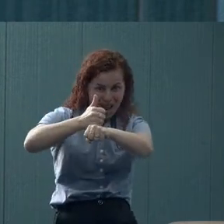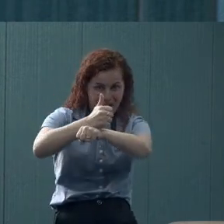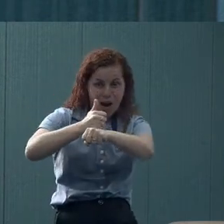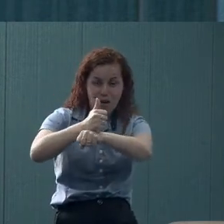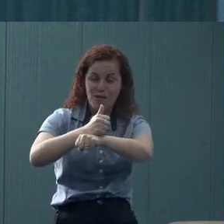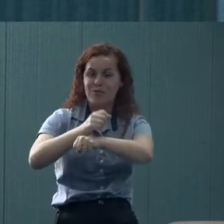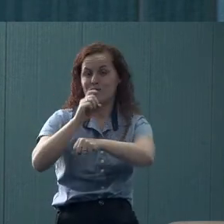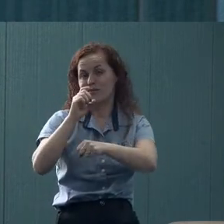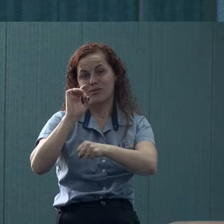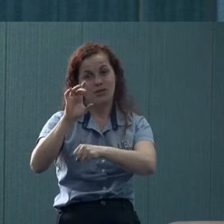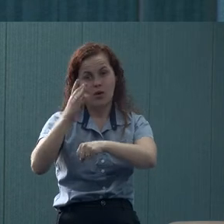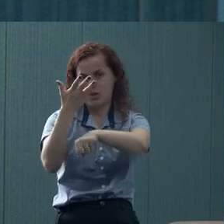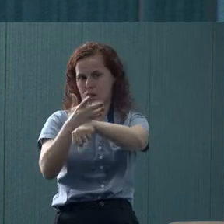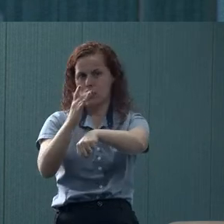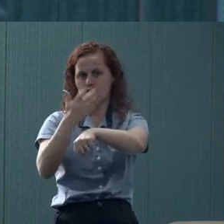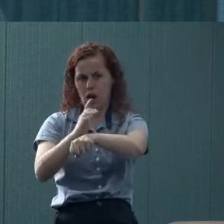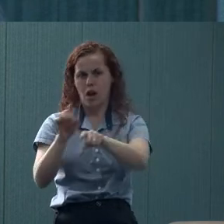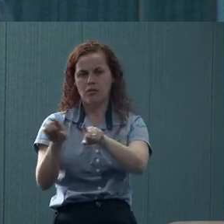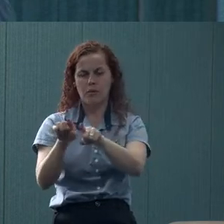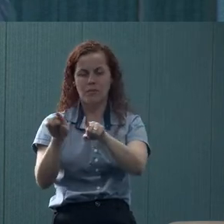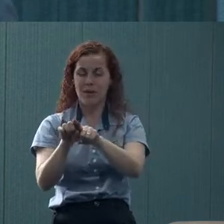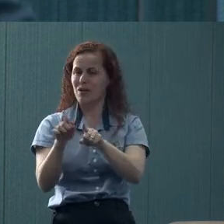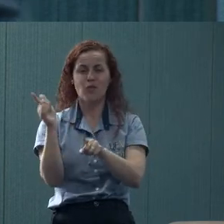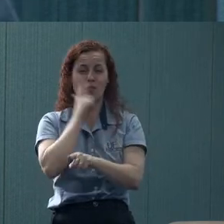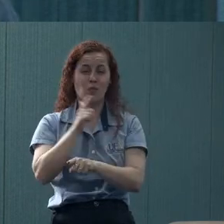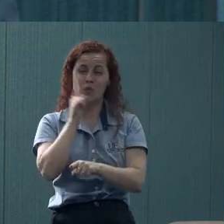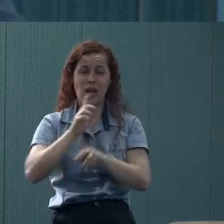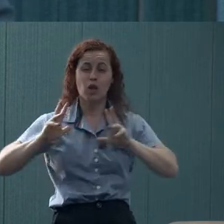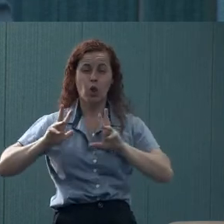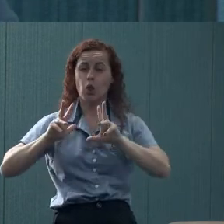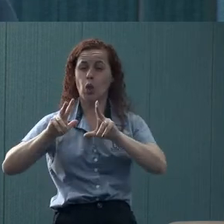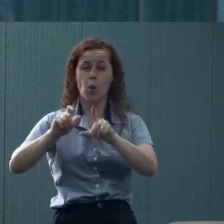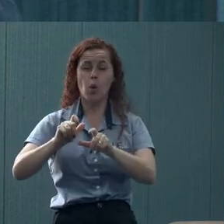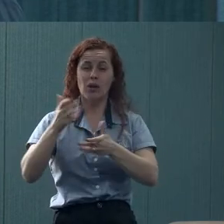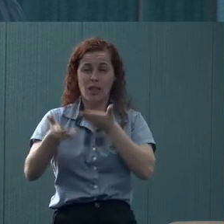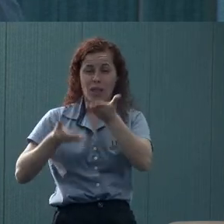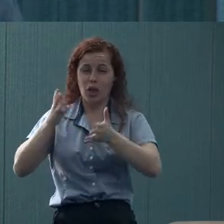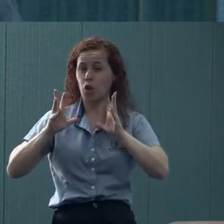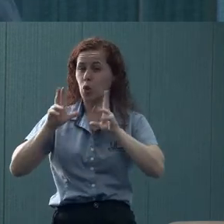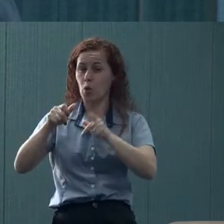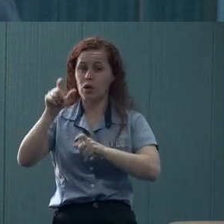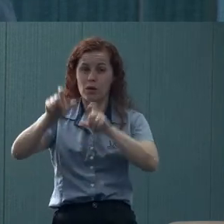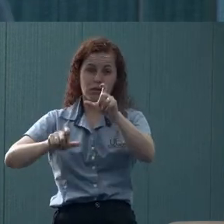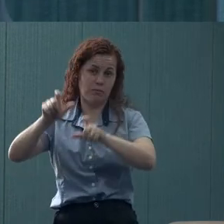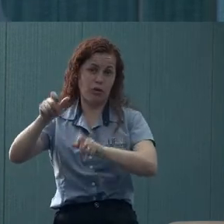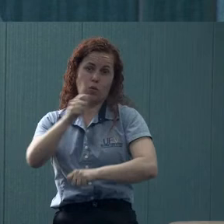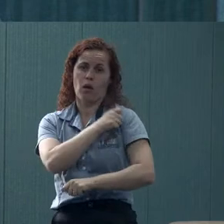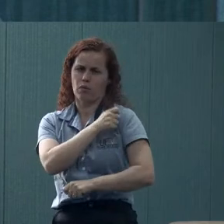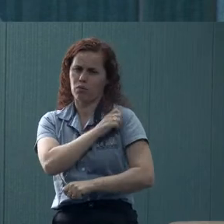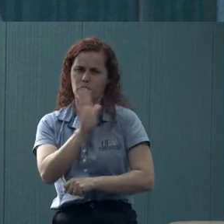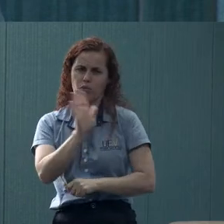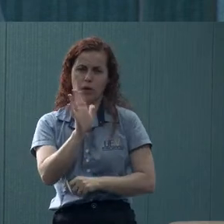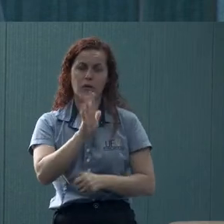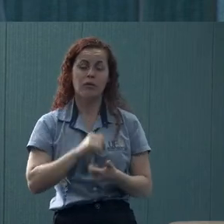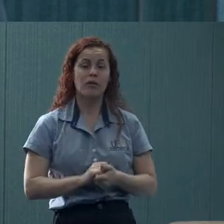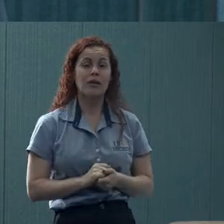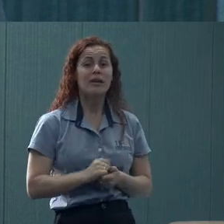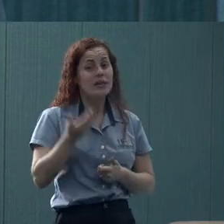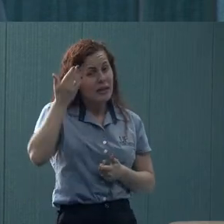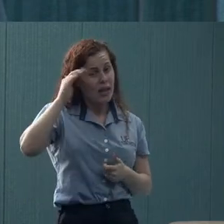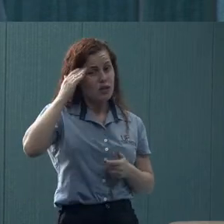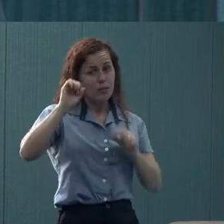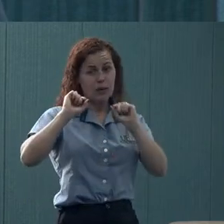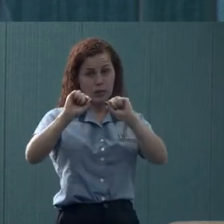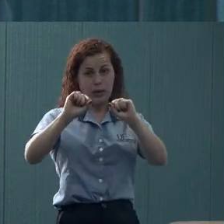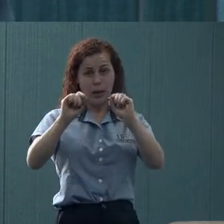estagiários, mas que não daria conta de toda essa demanda. Mas não é só uma questão de dar conta. Existe esse entendimento de